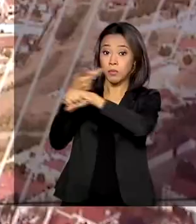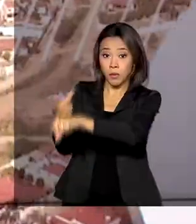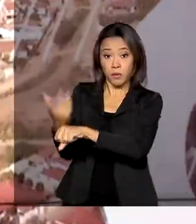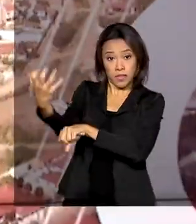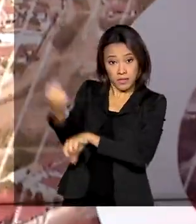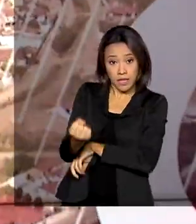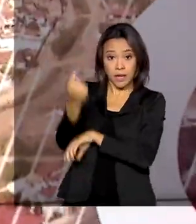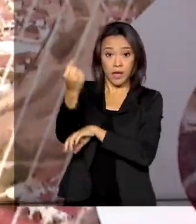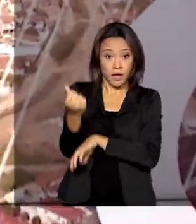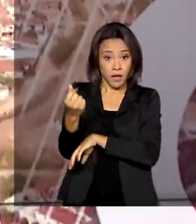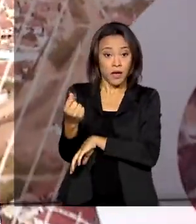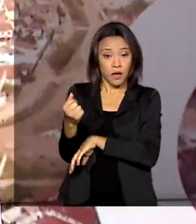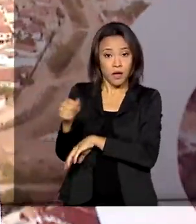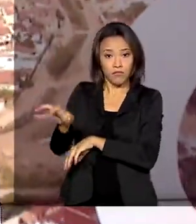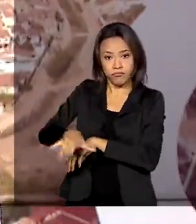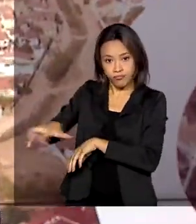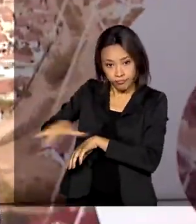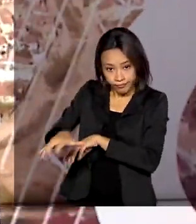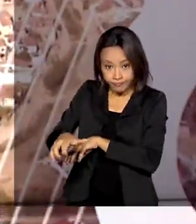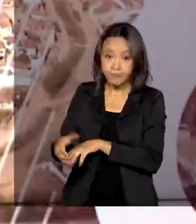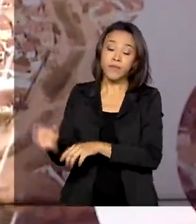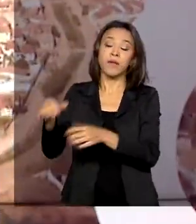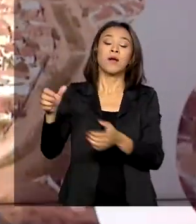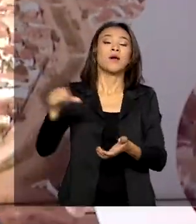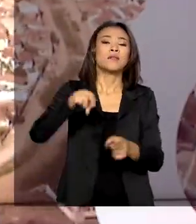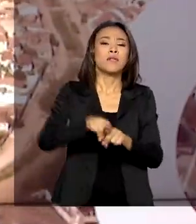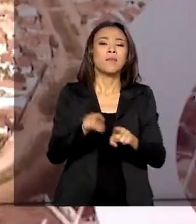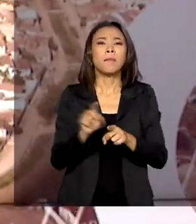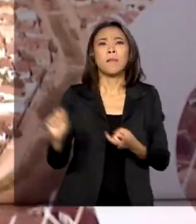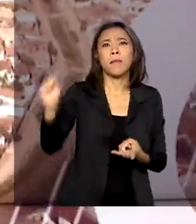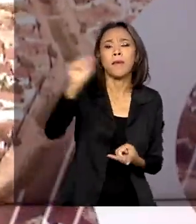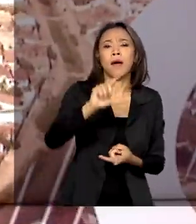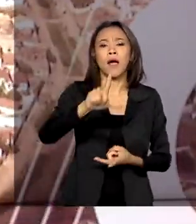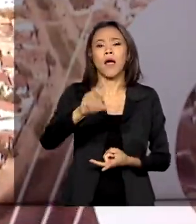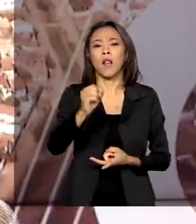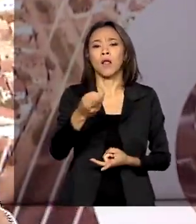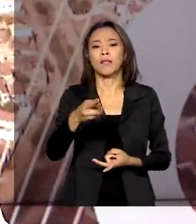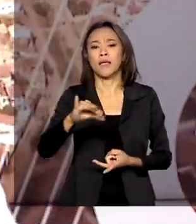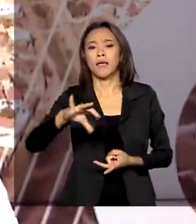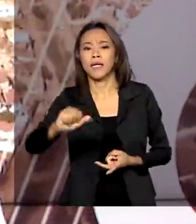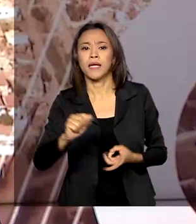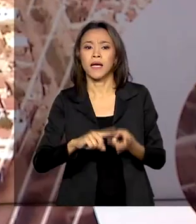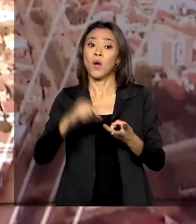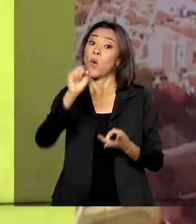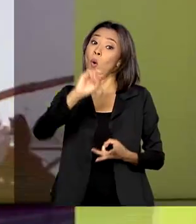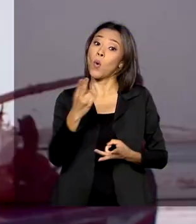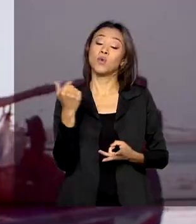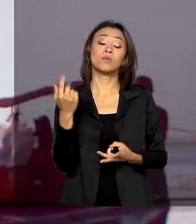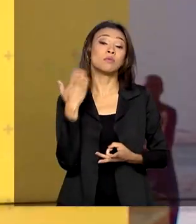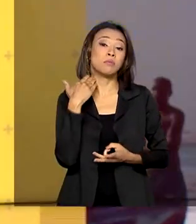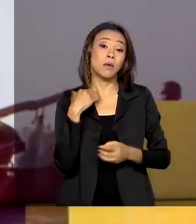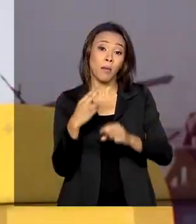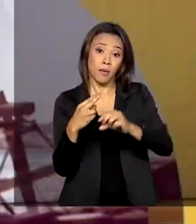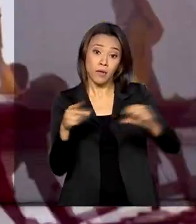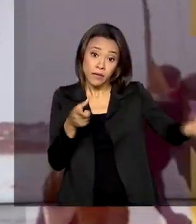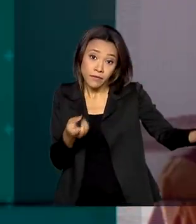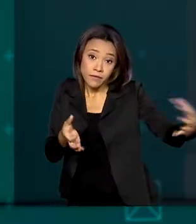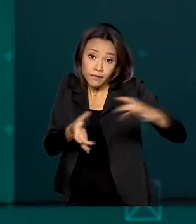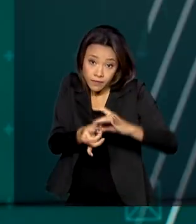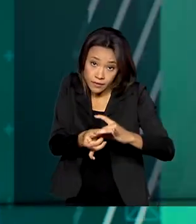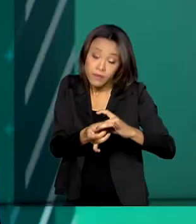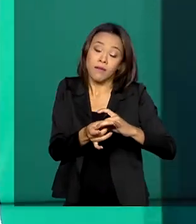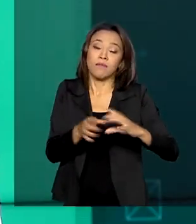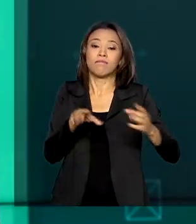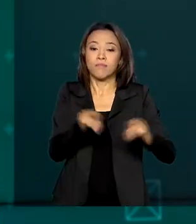terminais de autoatendimento, unidades lotéricas e nos correspondentes CaixaQ e também nas agências. Tem direito ao abono